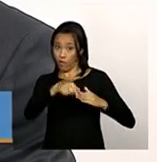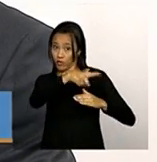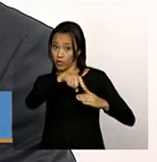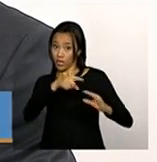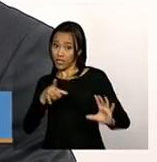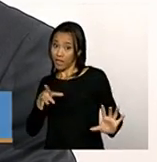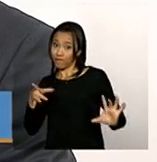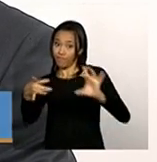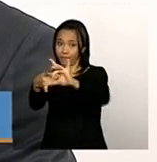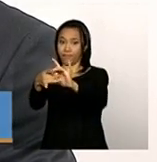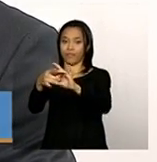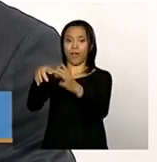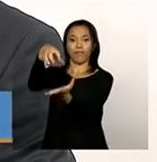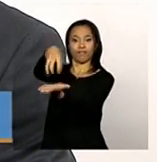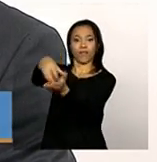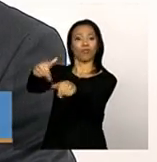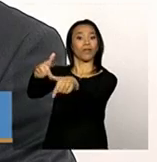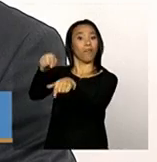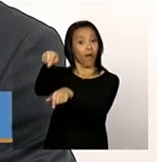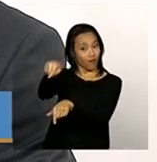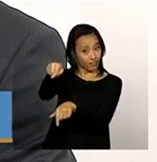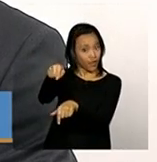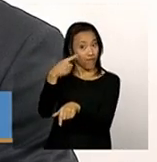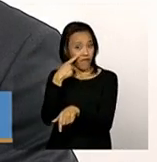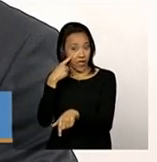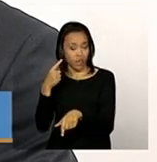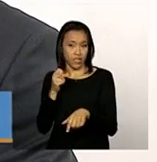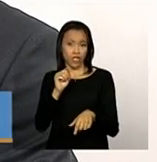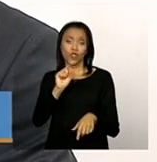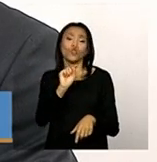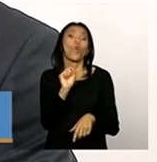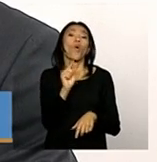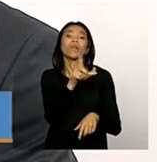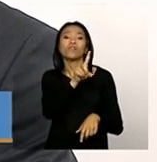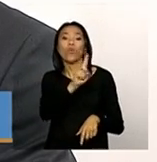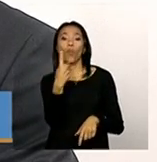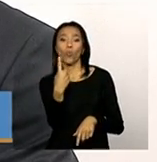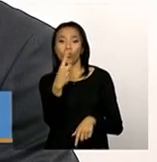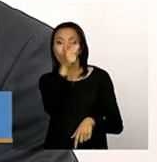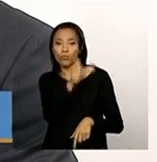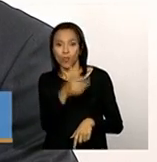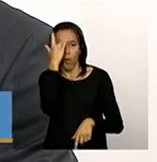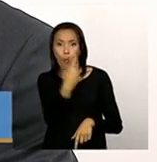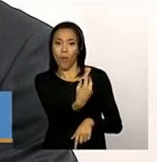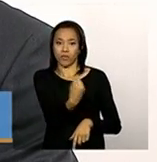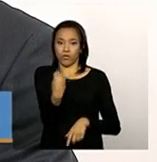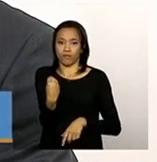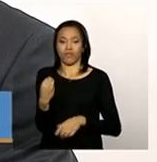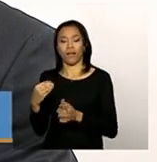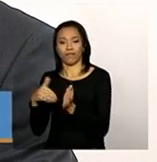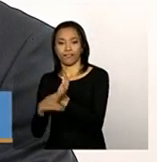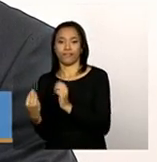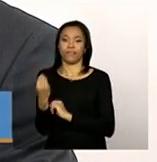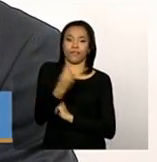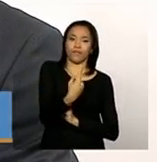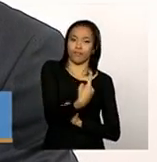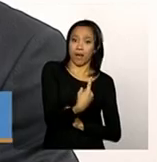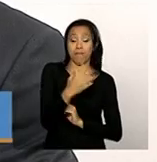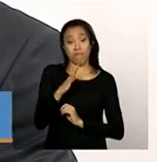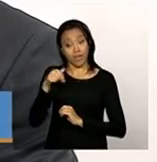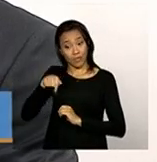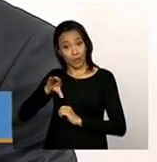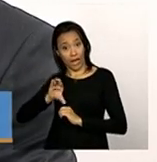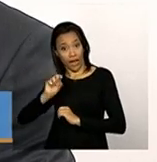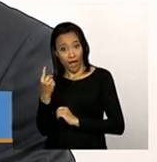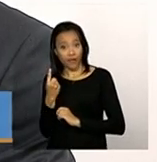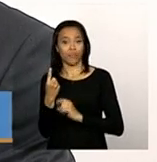entidade. Às vezes, muita gente preenche, só insere uma pessoa física, mas lá no CAD SUAS você precisa vincular essa